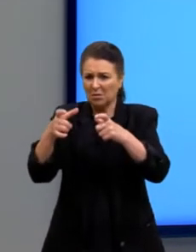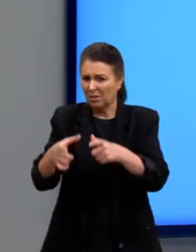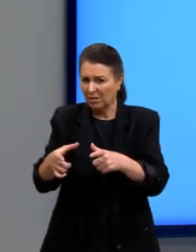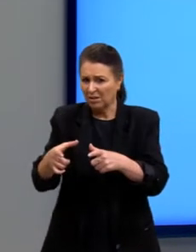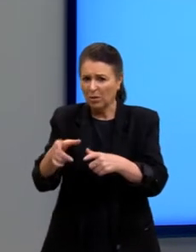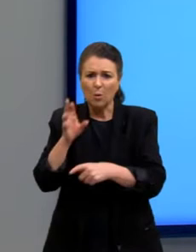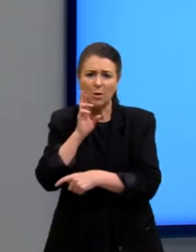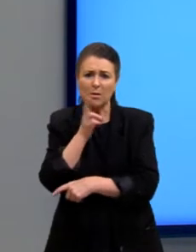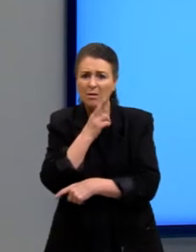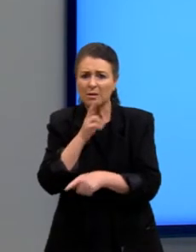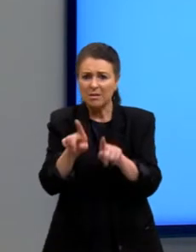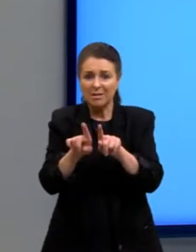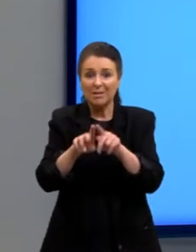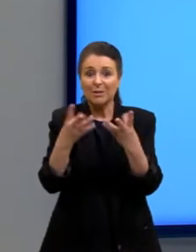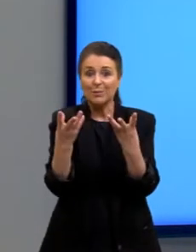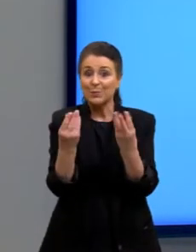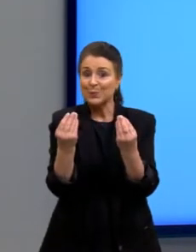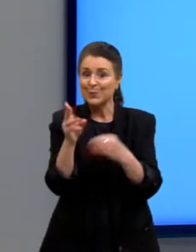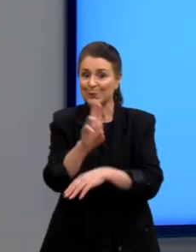óleo nas frituras dos alimentos.